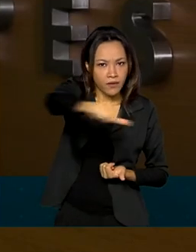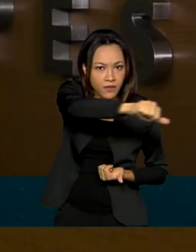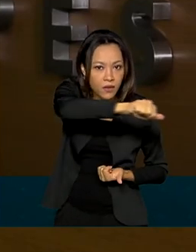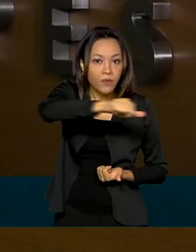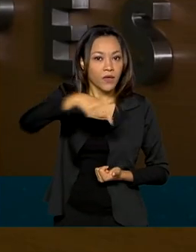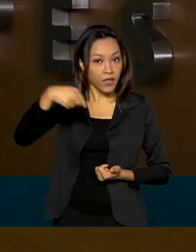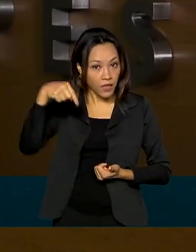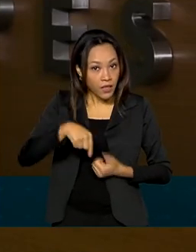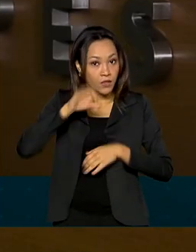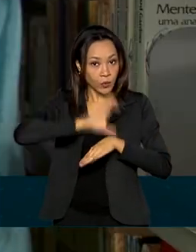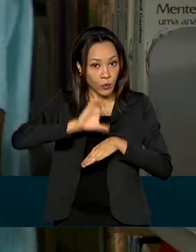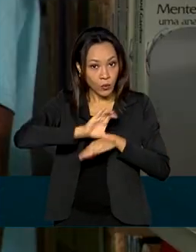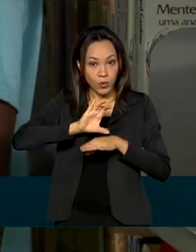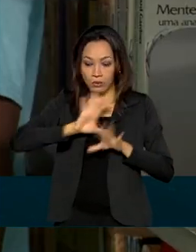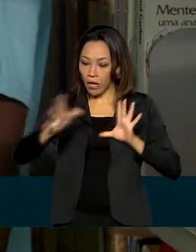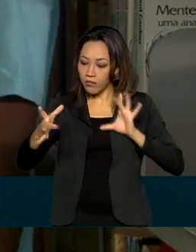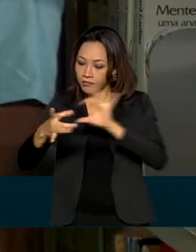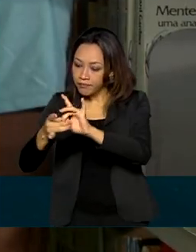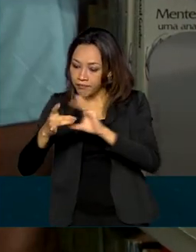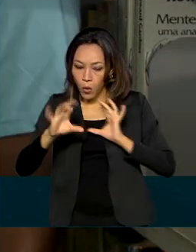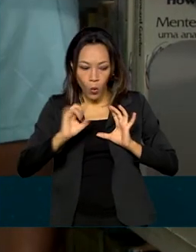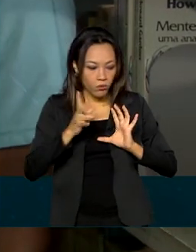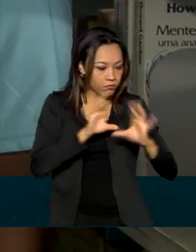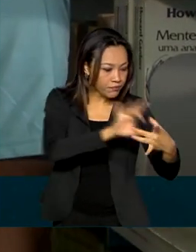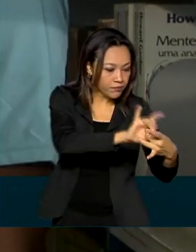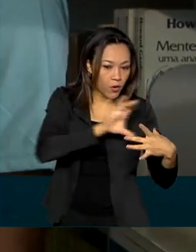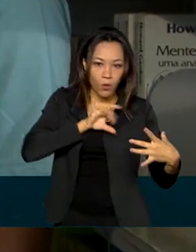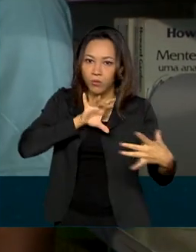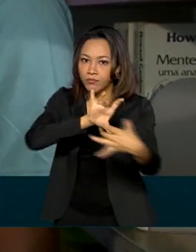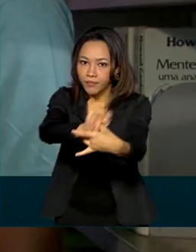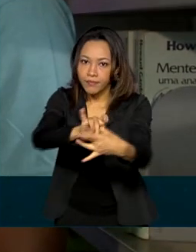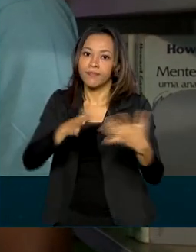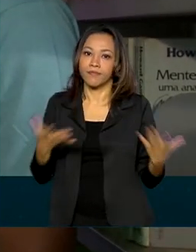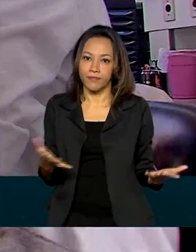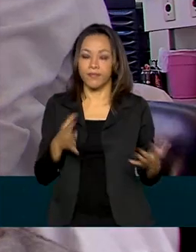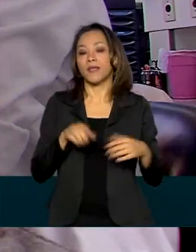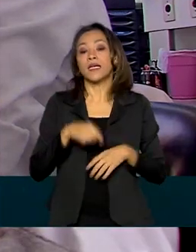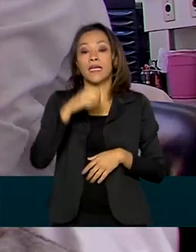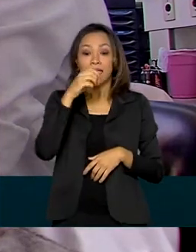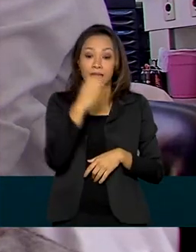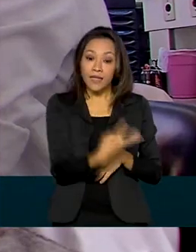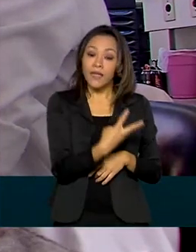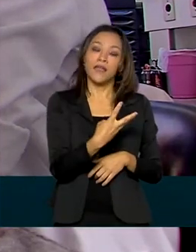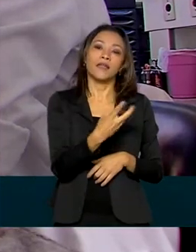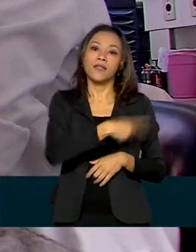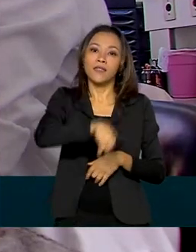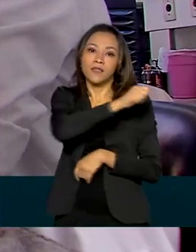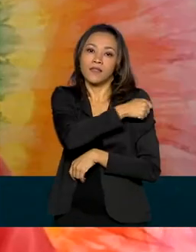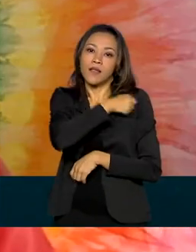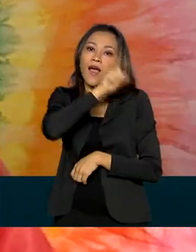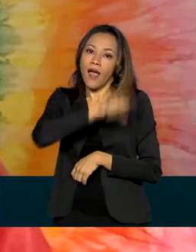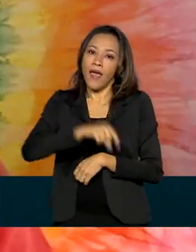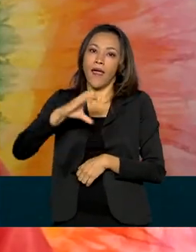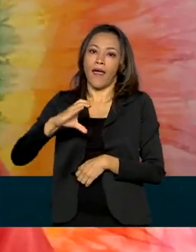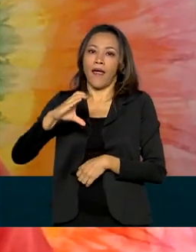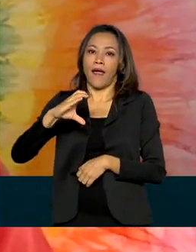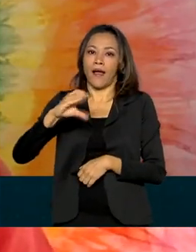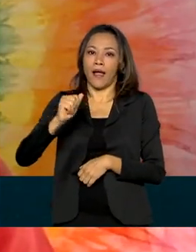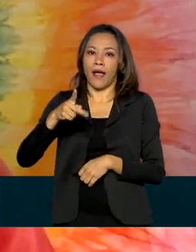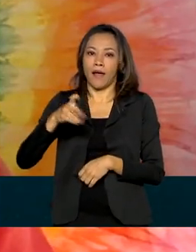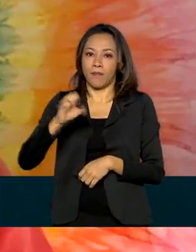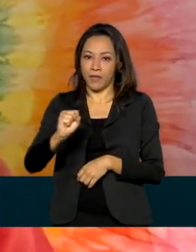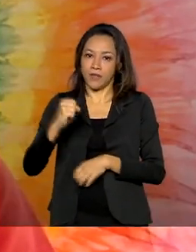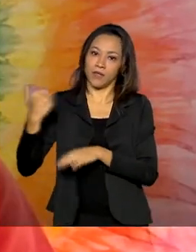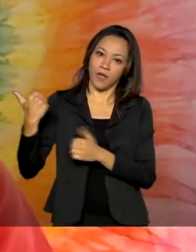curso está inserido. Um em cada três estudantes no Brasil é financiado pela CAPES. É através das